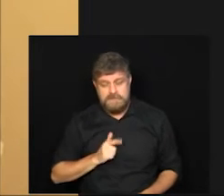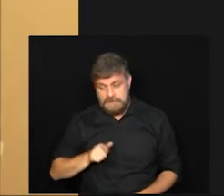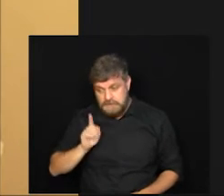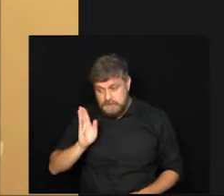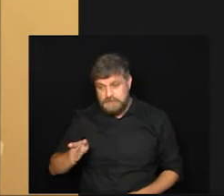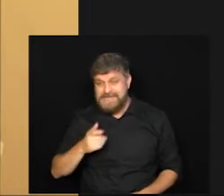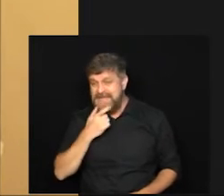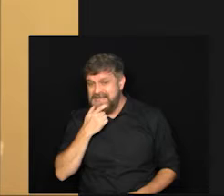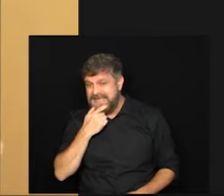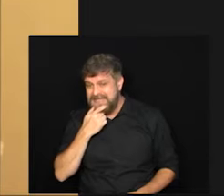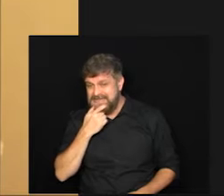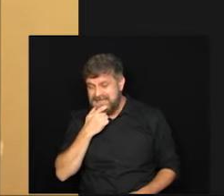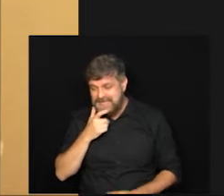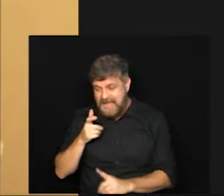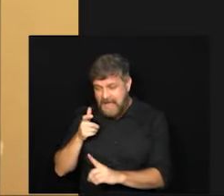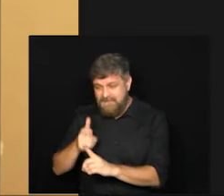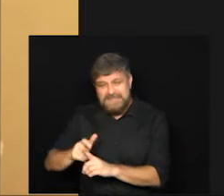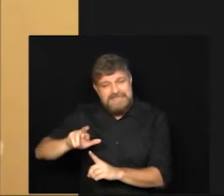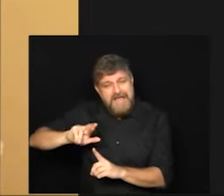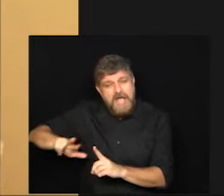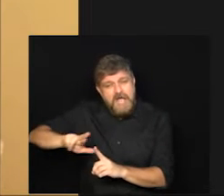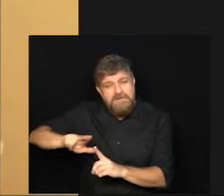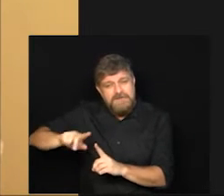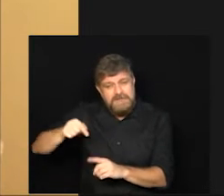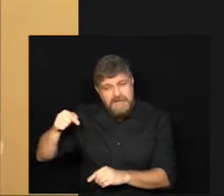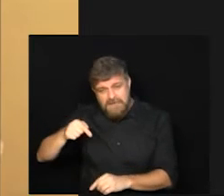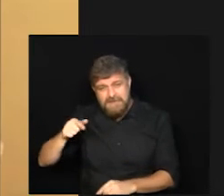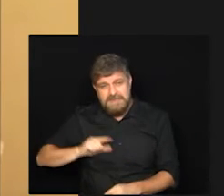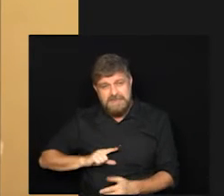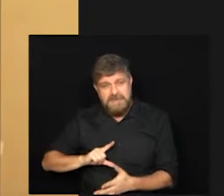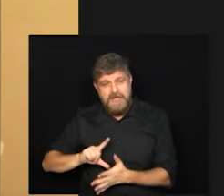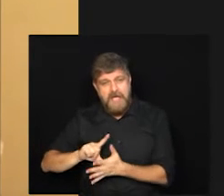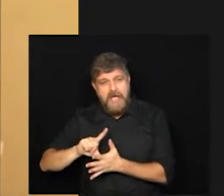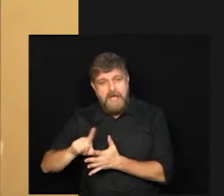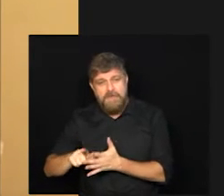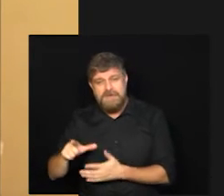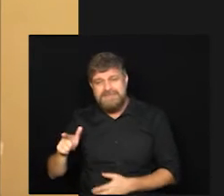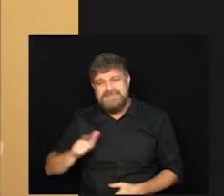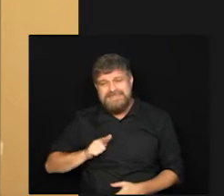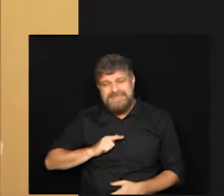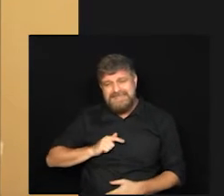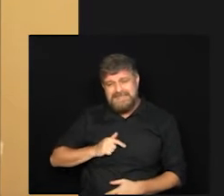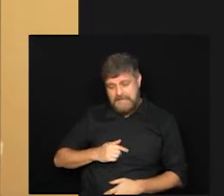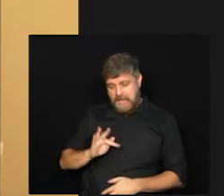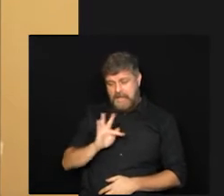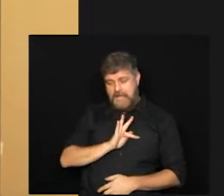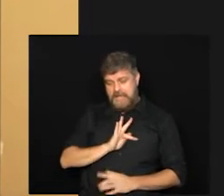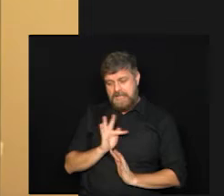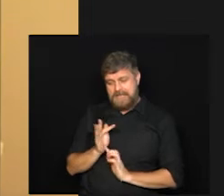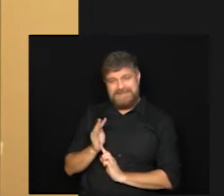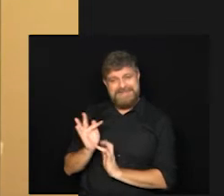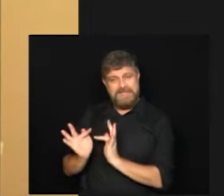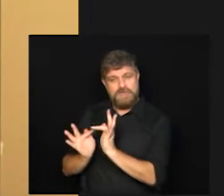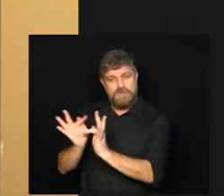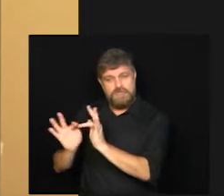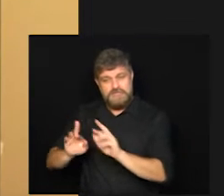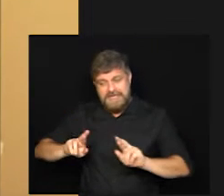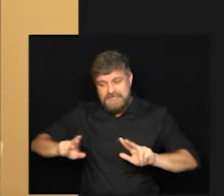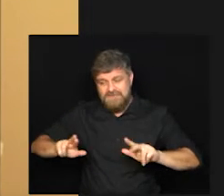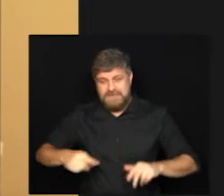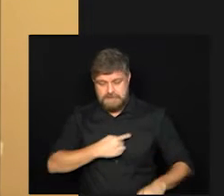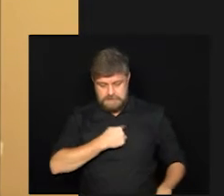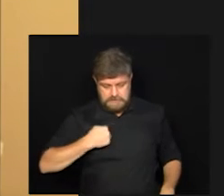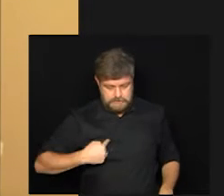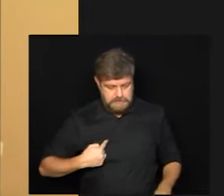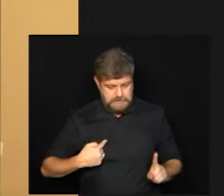vacina da Oxford da AstraZeneca é uma vacina de vetor viral então ela tem uma tecnologia diferente com isso